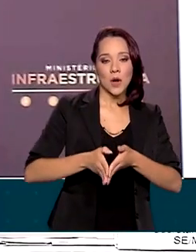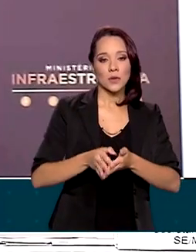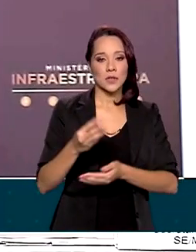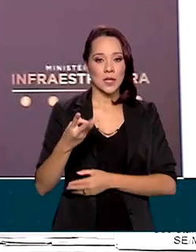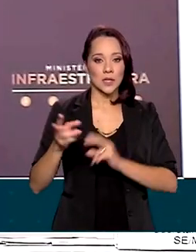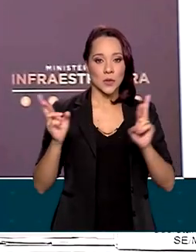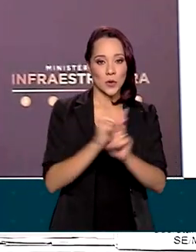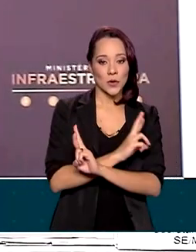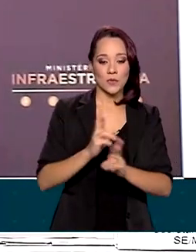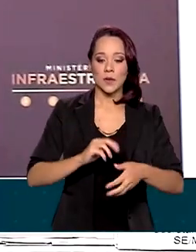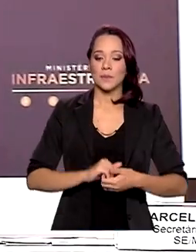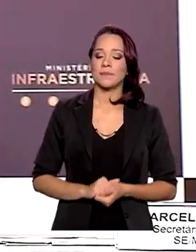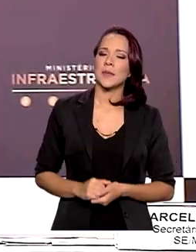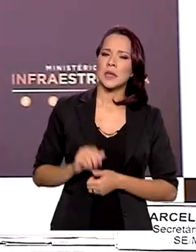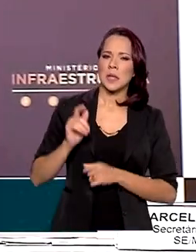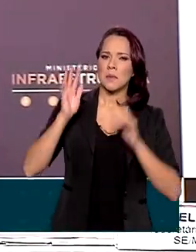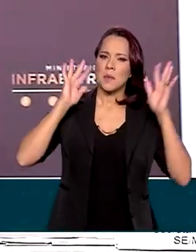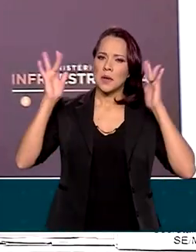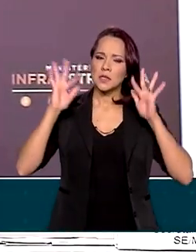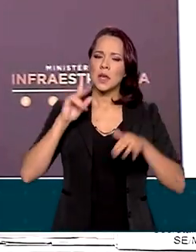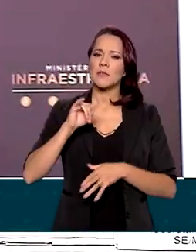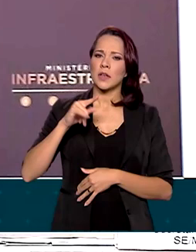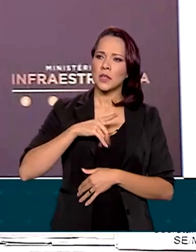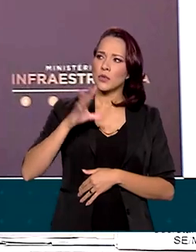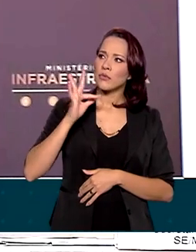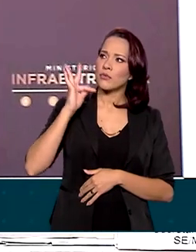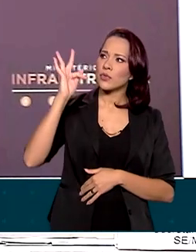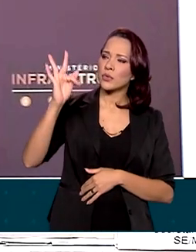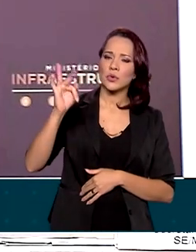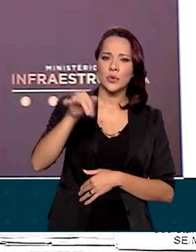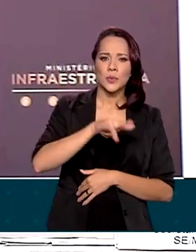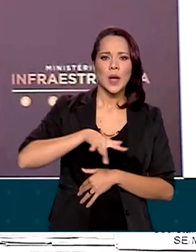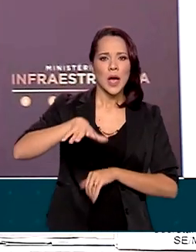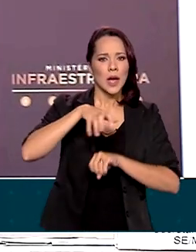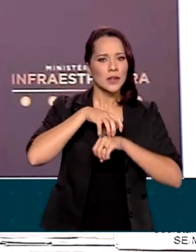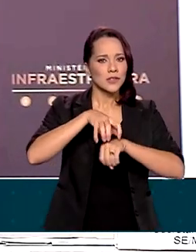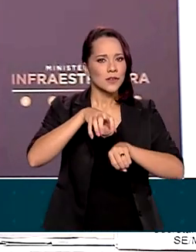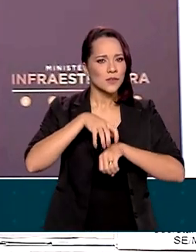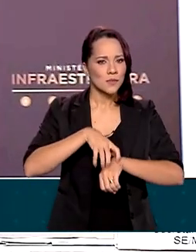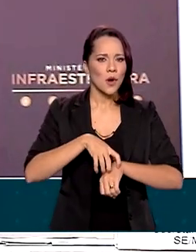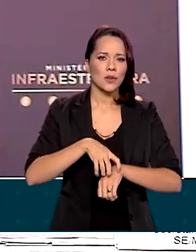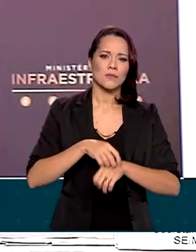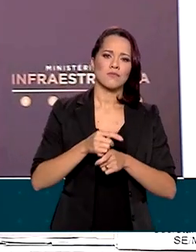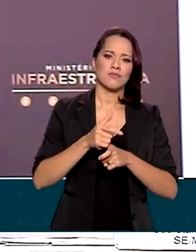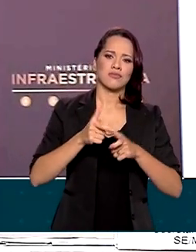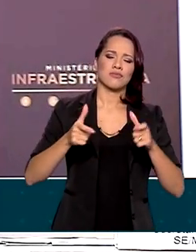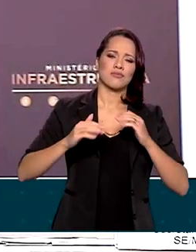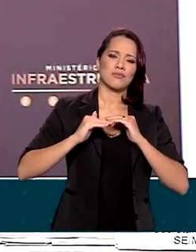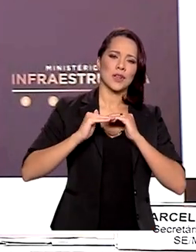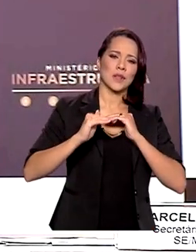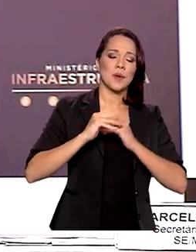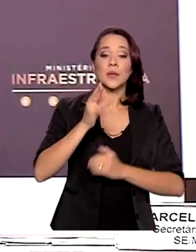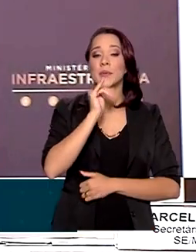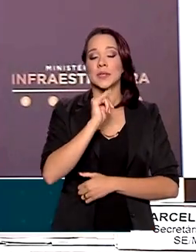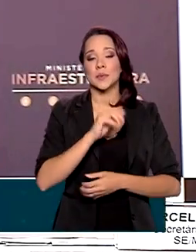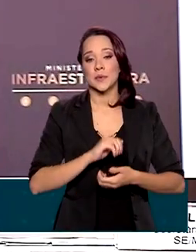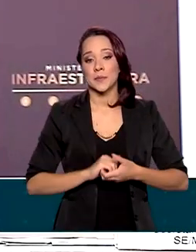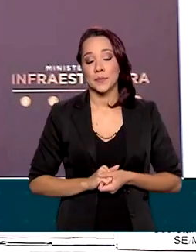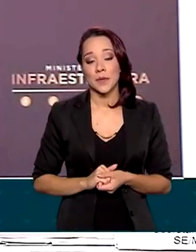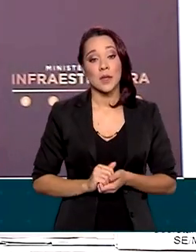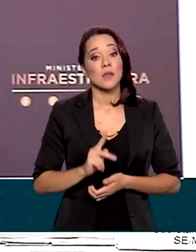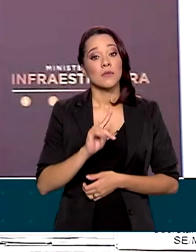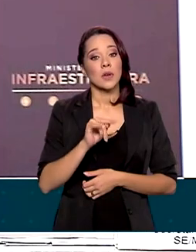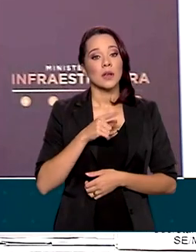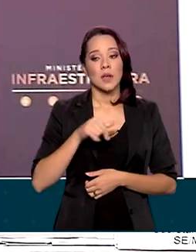gente pode imaginar que nós vamos ter no futuro uma matriz de transportes muito mais equilibrada. Por exemplo, nós